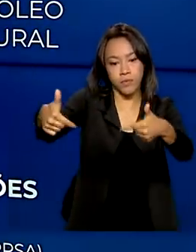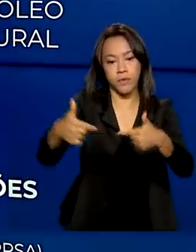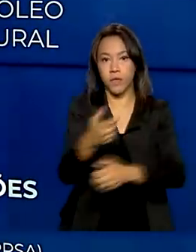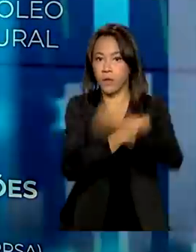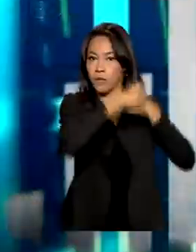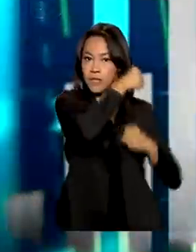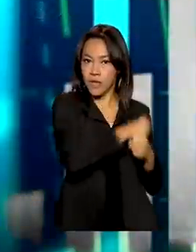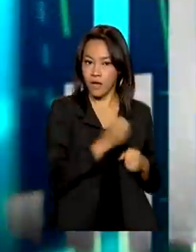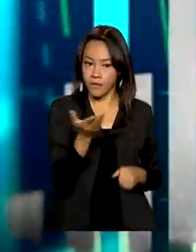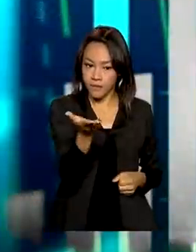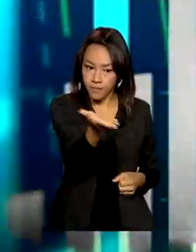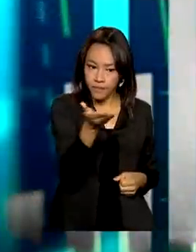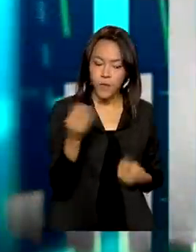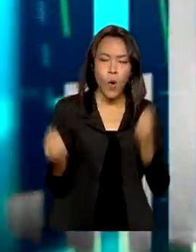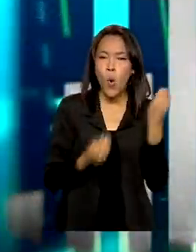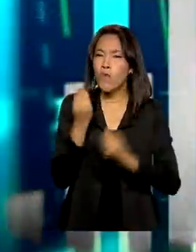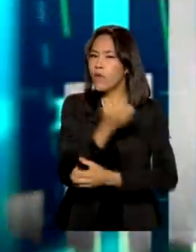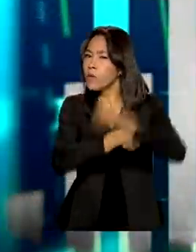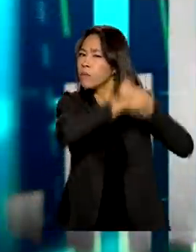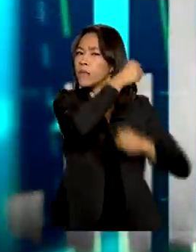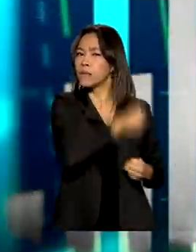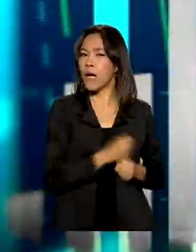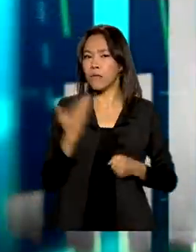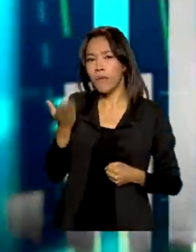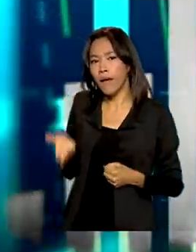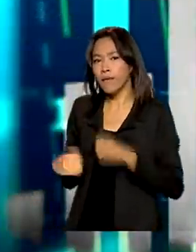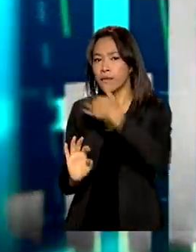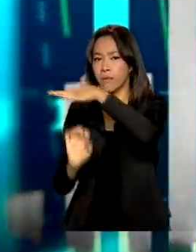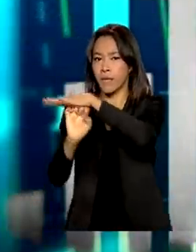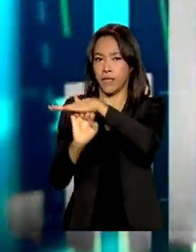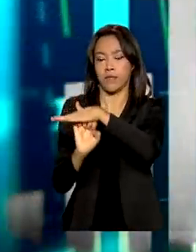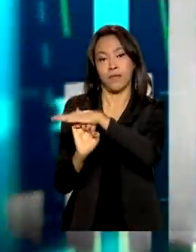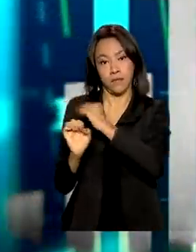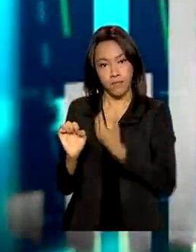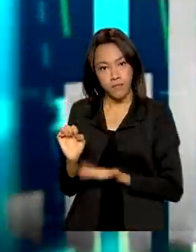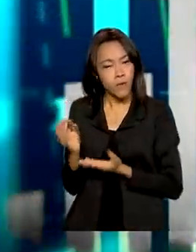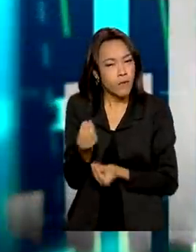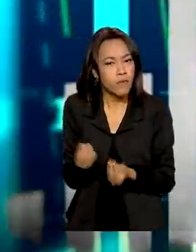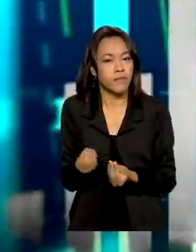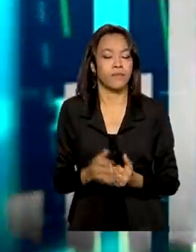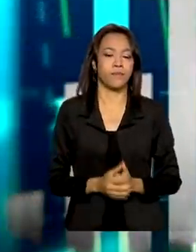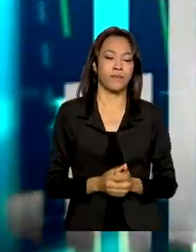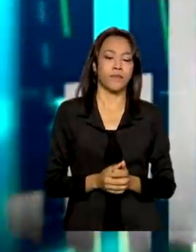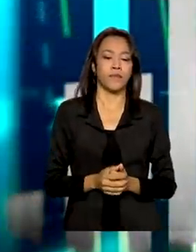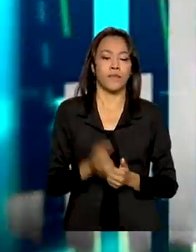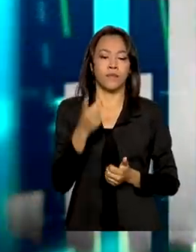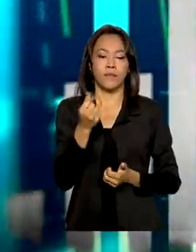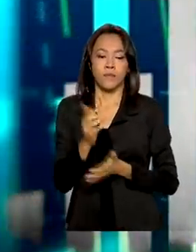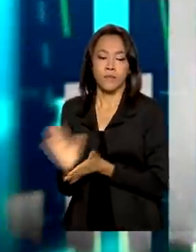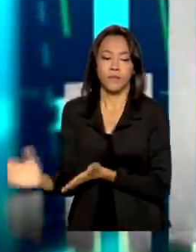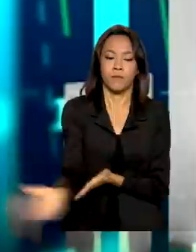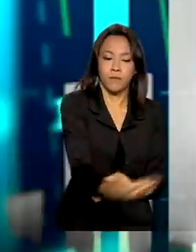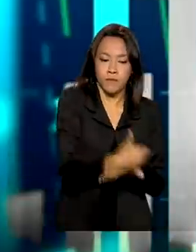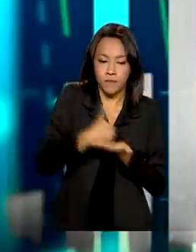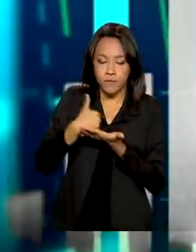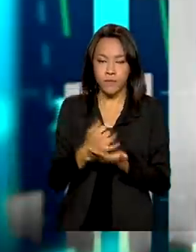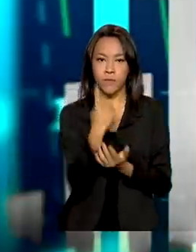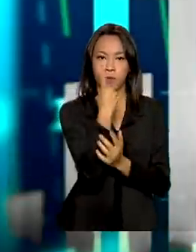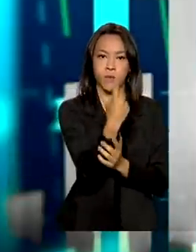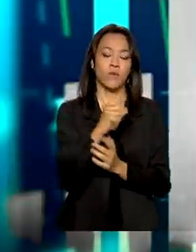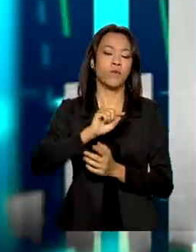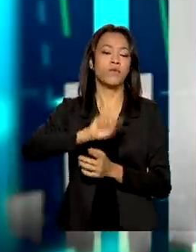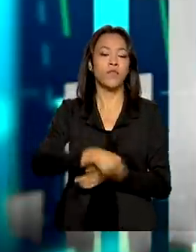de produção. Como é que foi o ano de 2021, então, para a empresa Pré-Sal Petróleo? A arrecadação que ela gerou pela União foi de 1,22